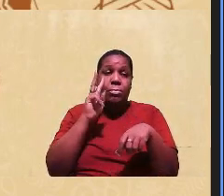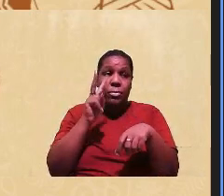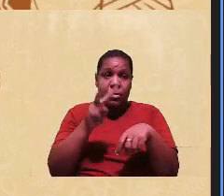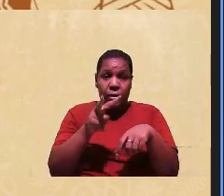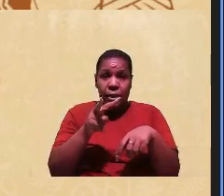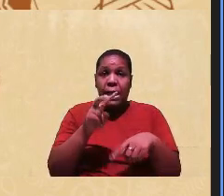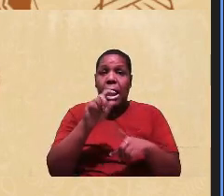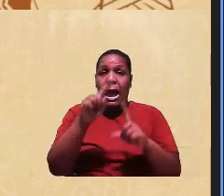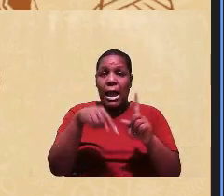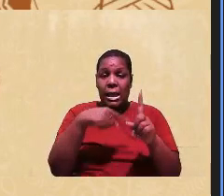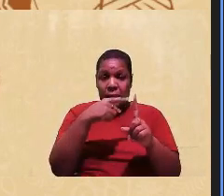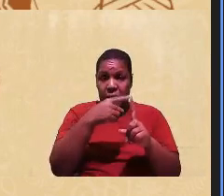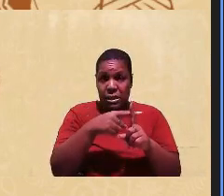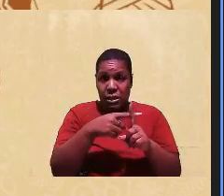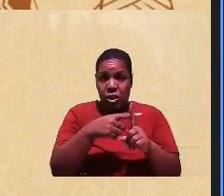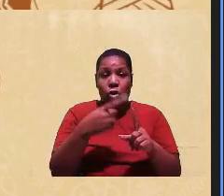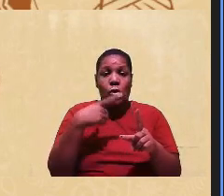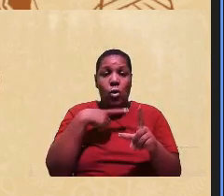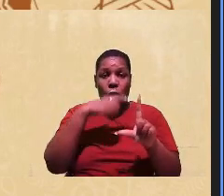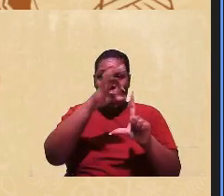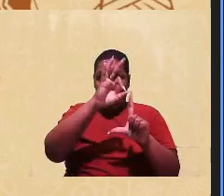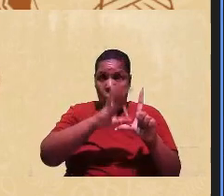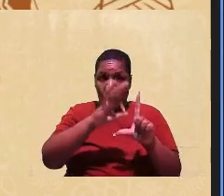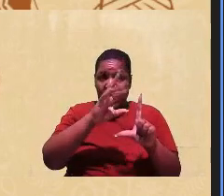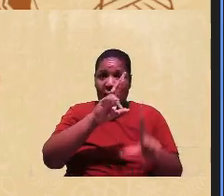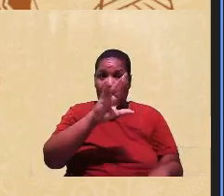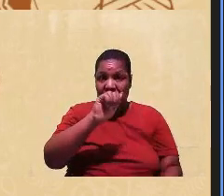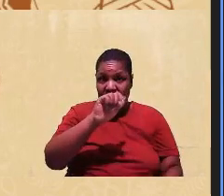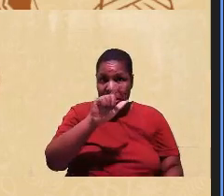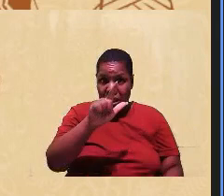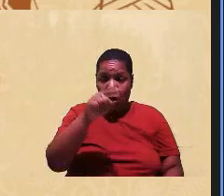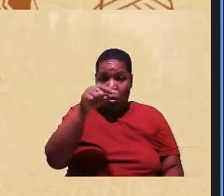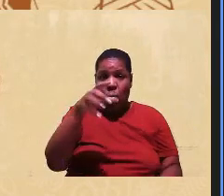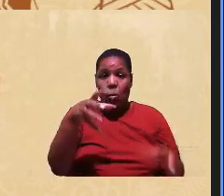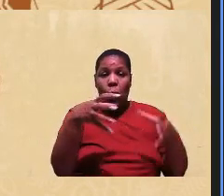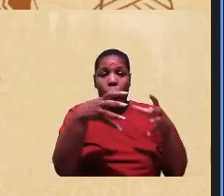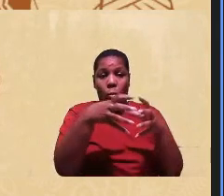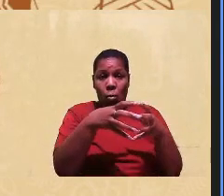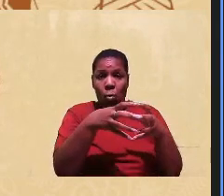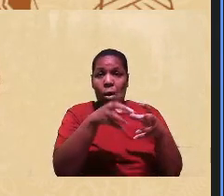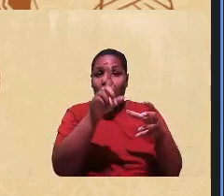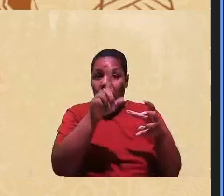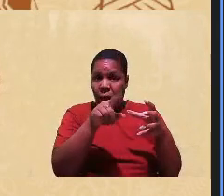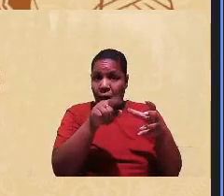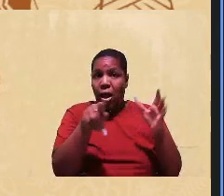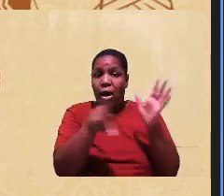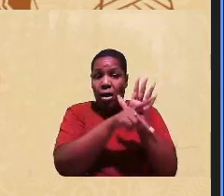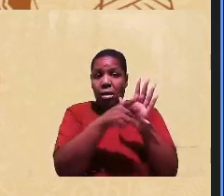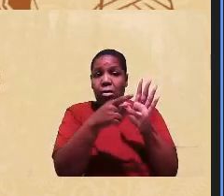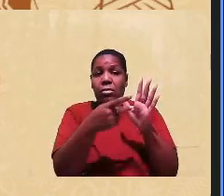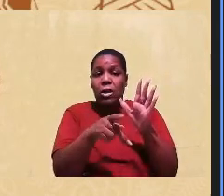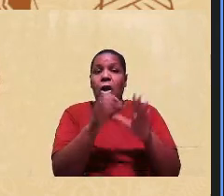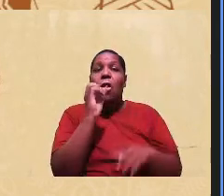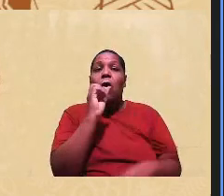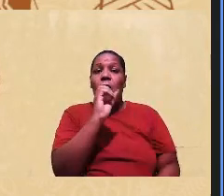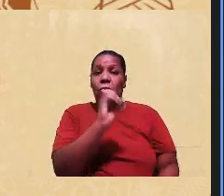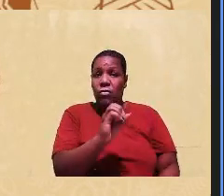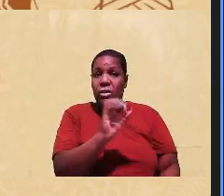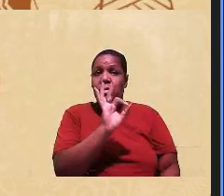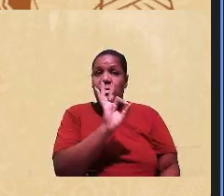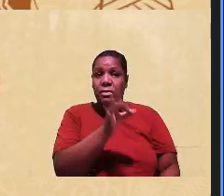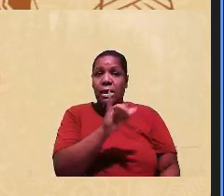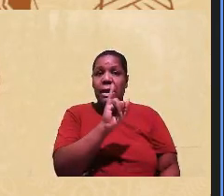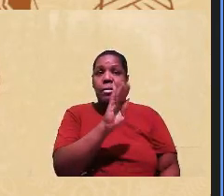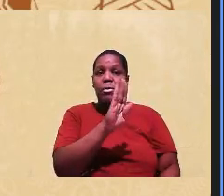afirmativas por meio de cotas raciais, as categorias que se operam são as categorias oficiais do IBGE, que é